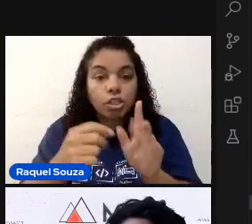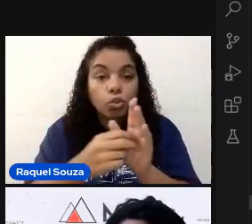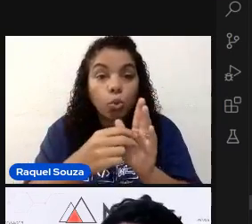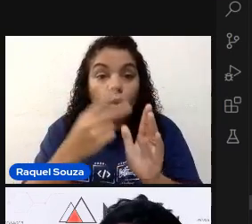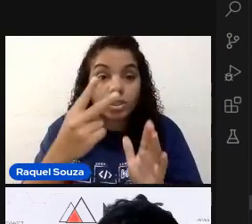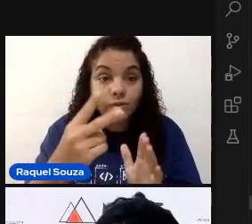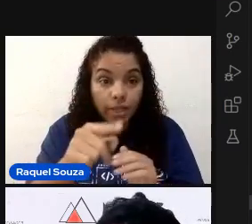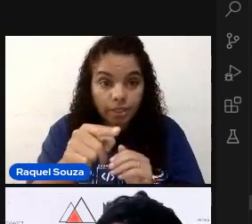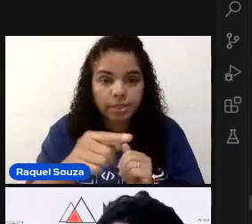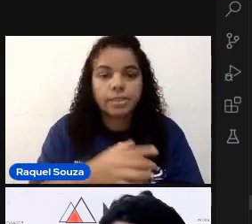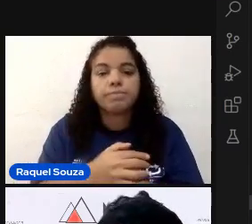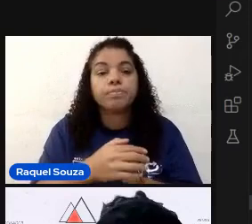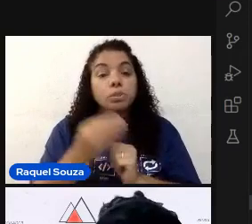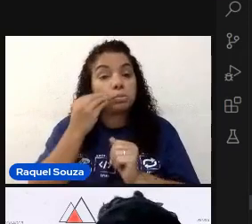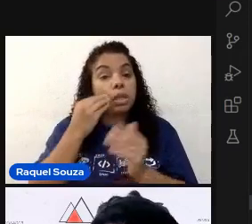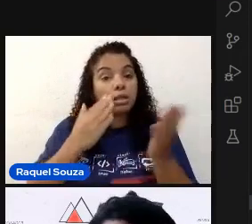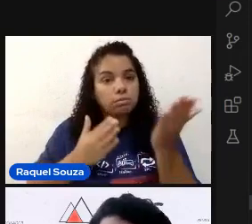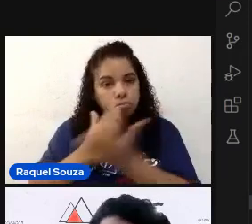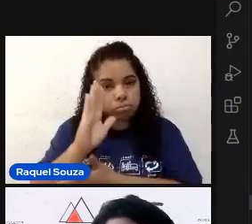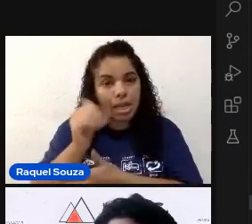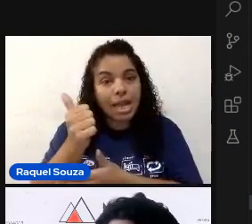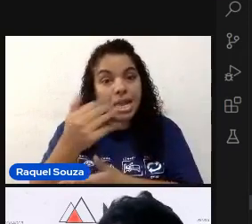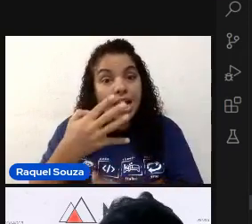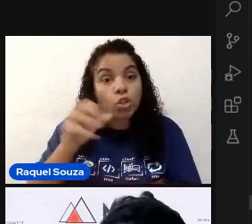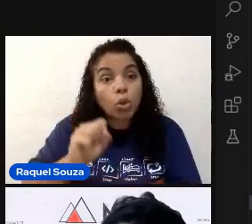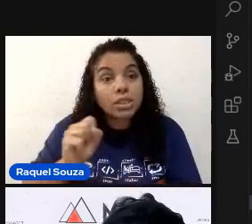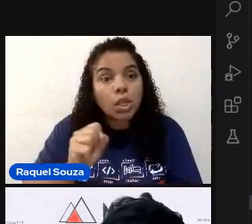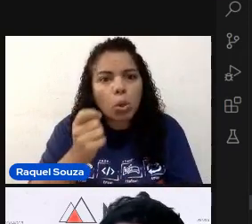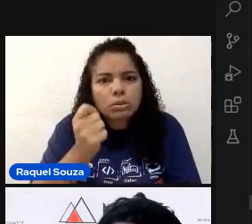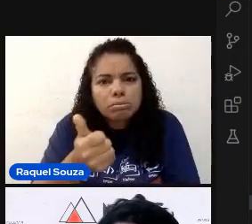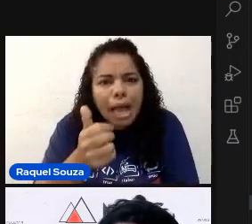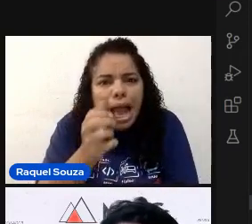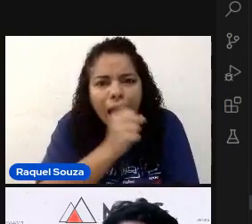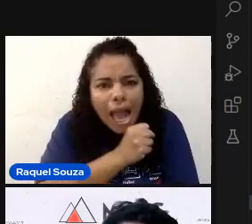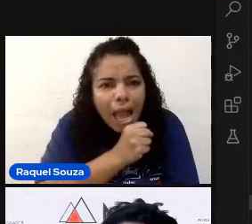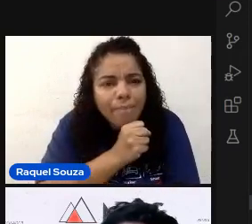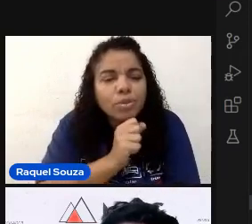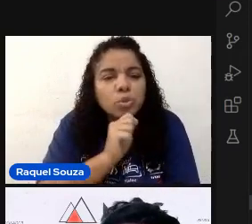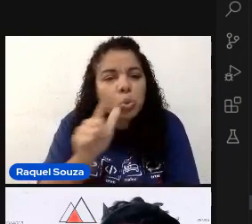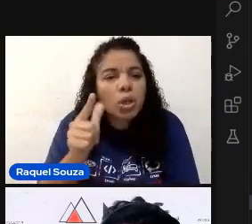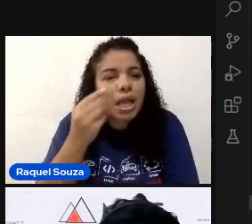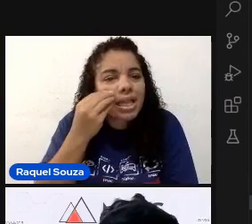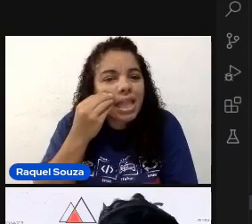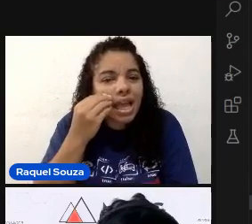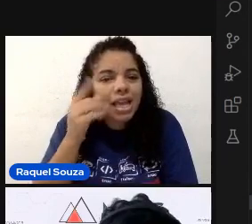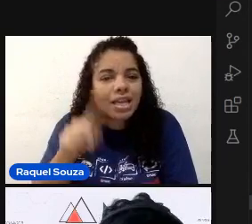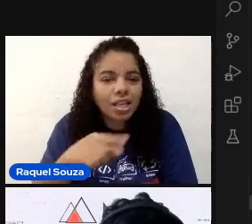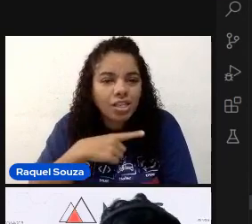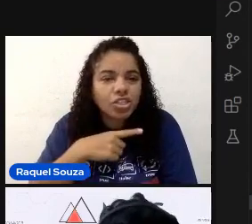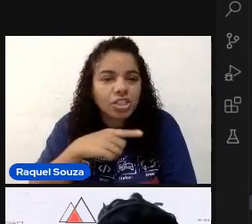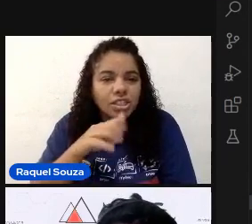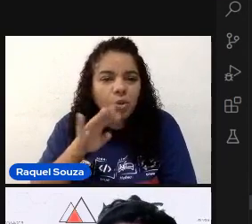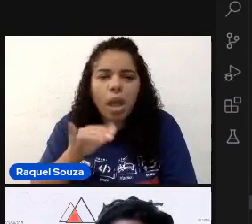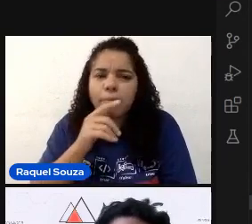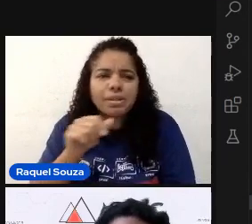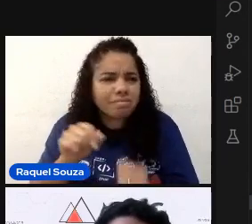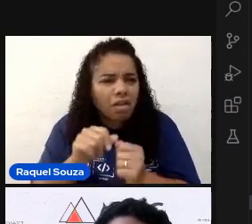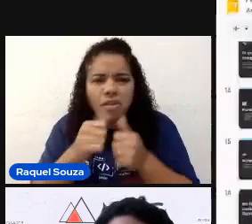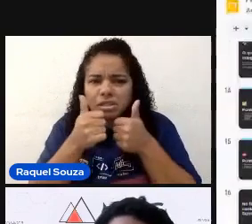E o teste passou. 14 segundos mais rápido que muitos testes do web. Vocês sabem. Então, ele executou super rápido.